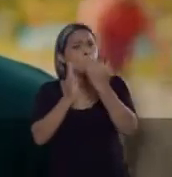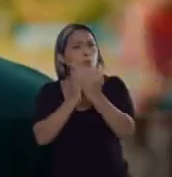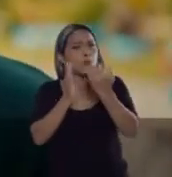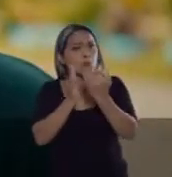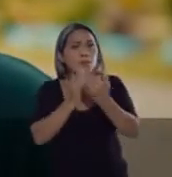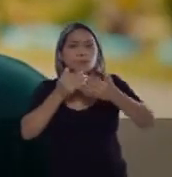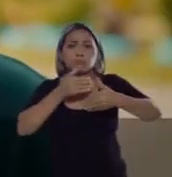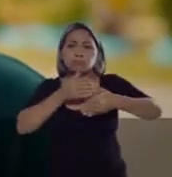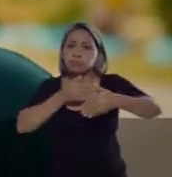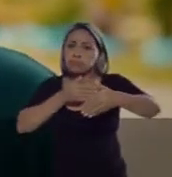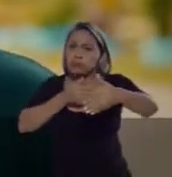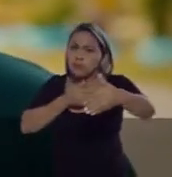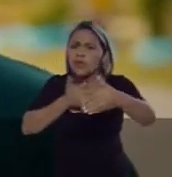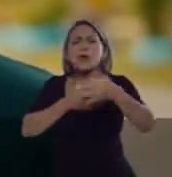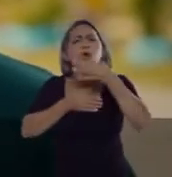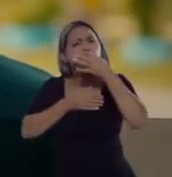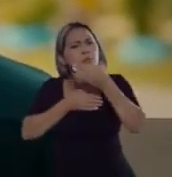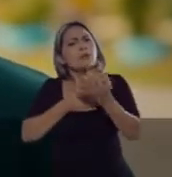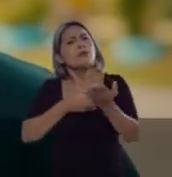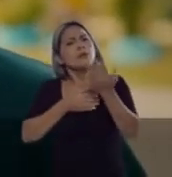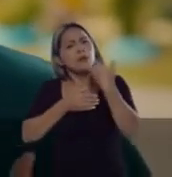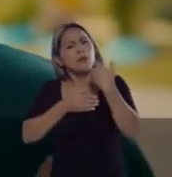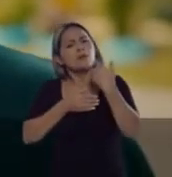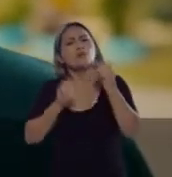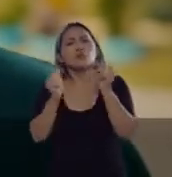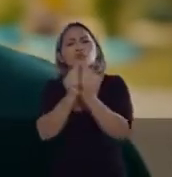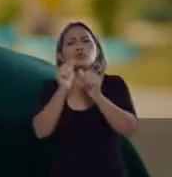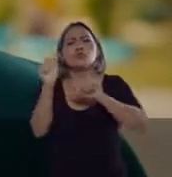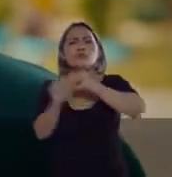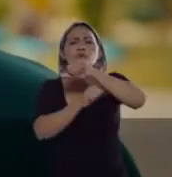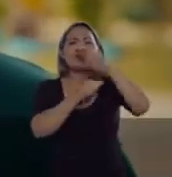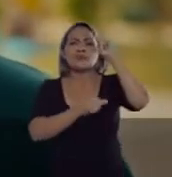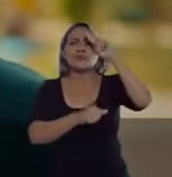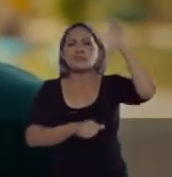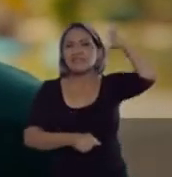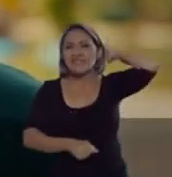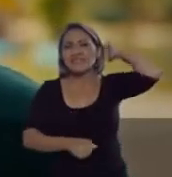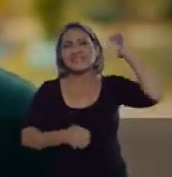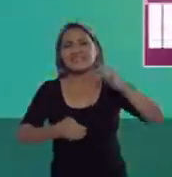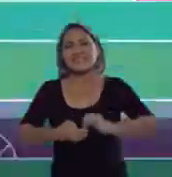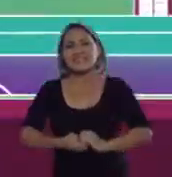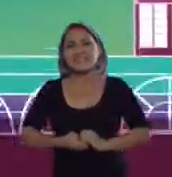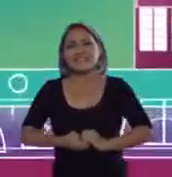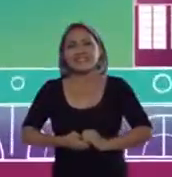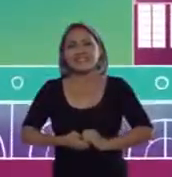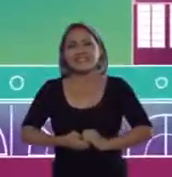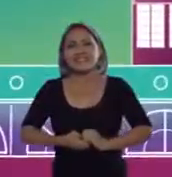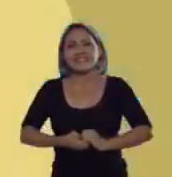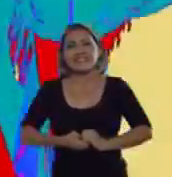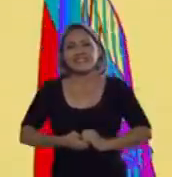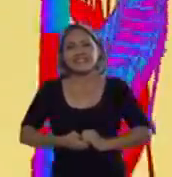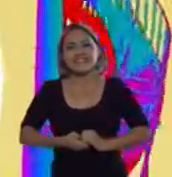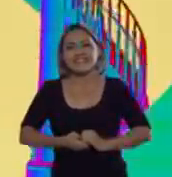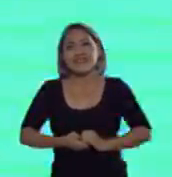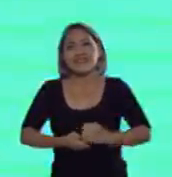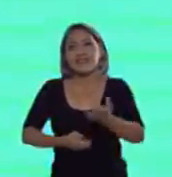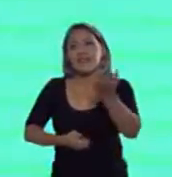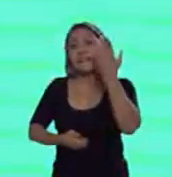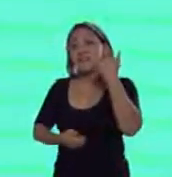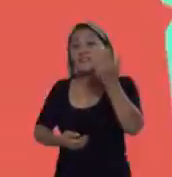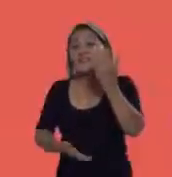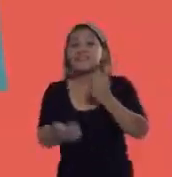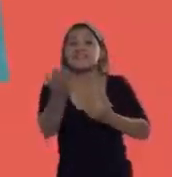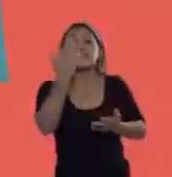governo está em construção. Mande as suas ideias e vamos juntos dar uma nova cara para Belém. Vem Belém, Belém,